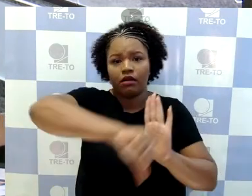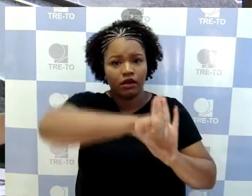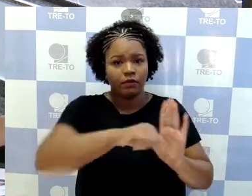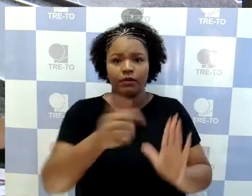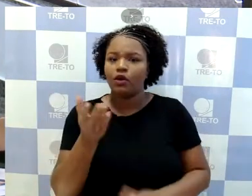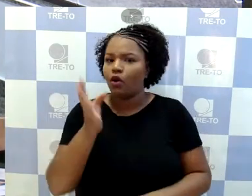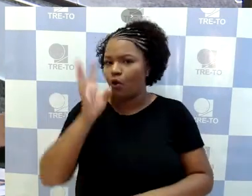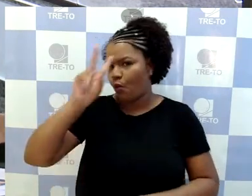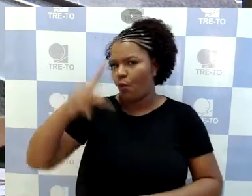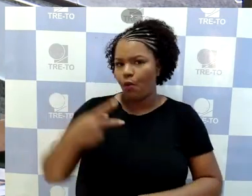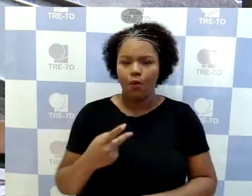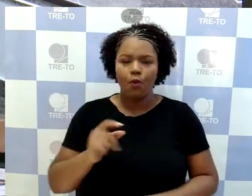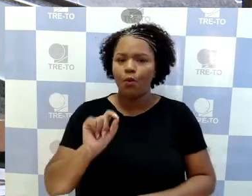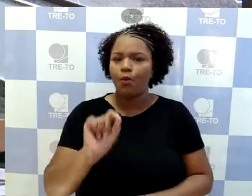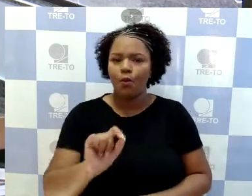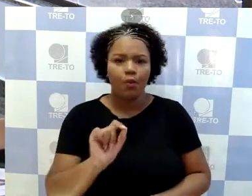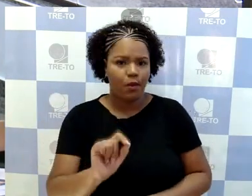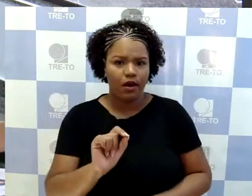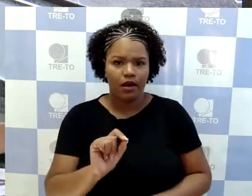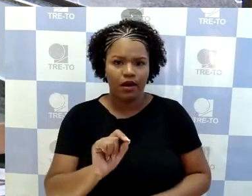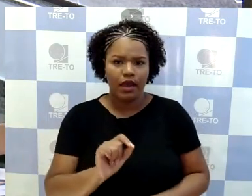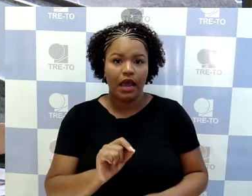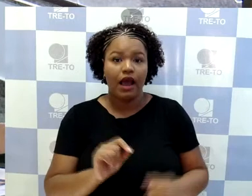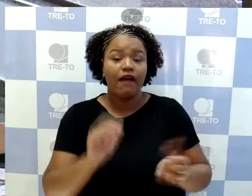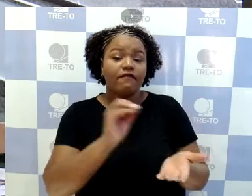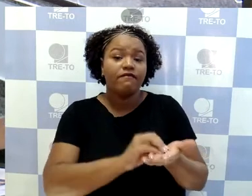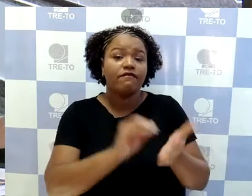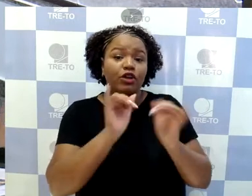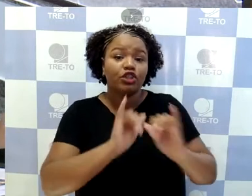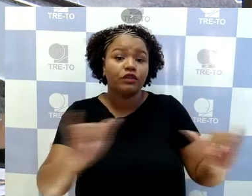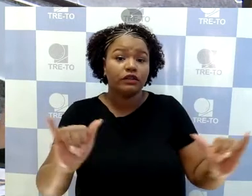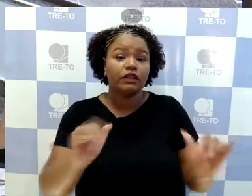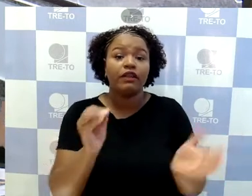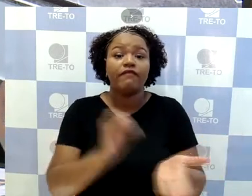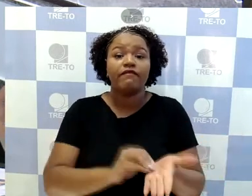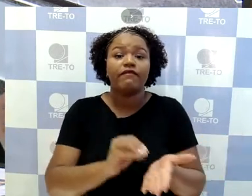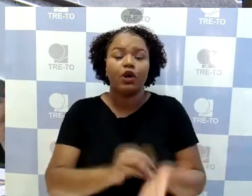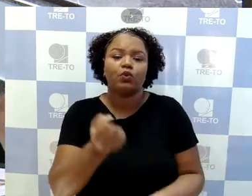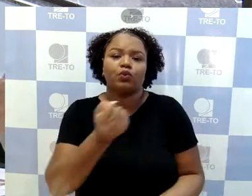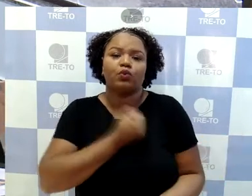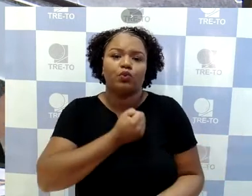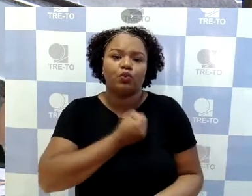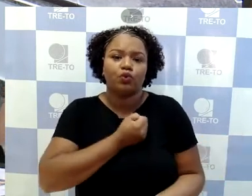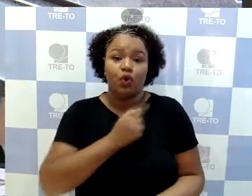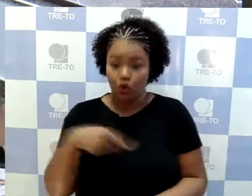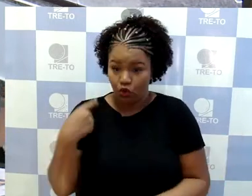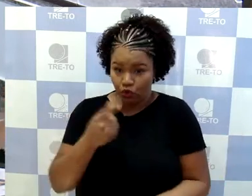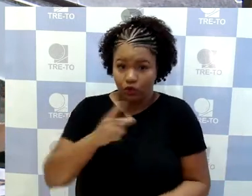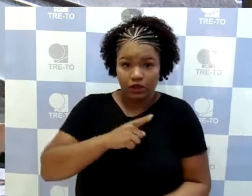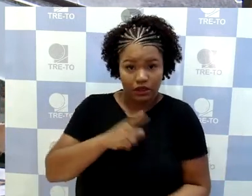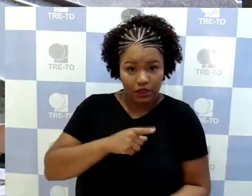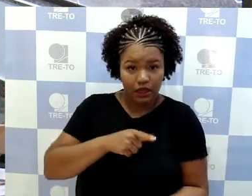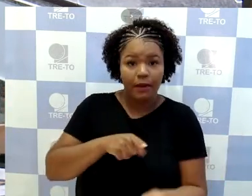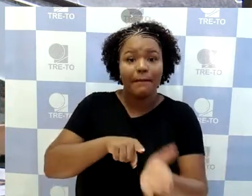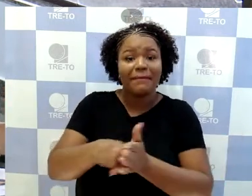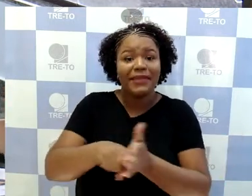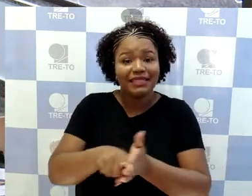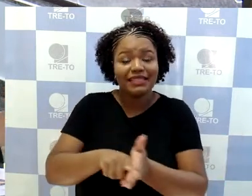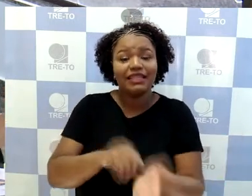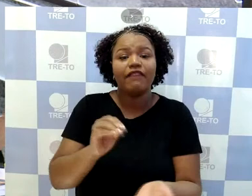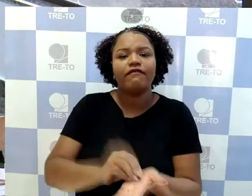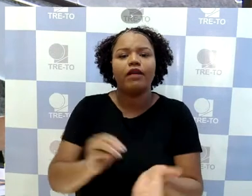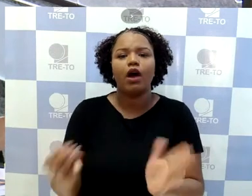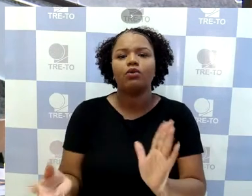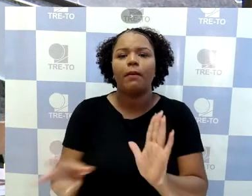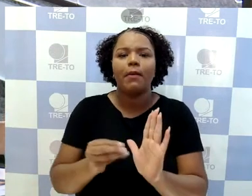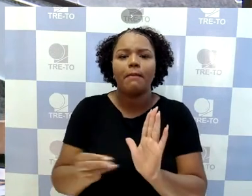divulgação de pesquisa faltando dados. O que nós temos é a divulgação de uma pesquisa sem todos os dados, e não era